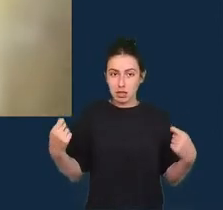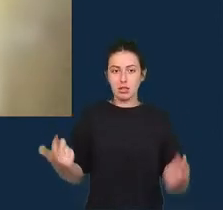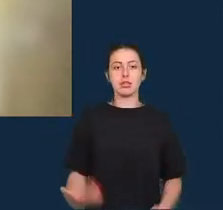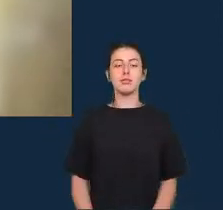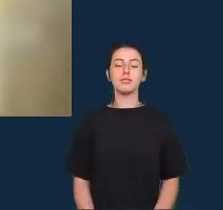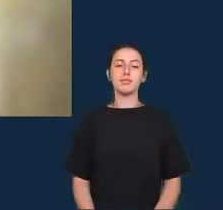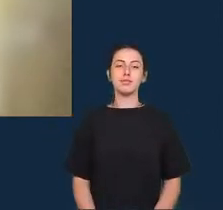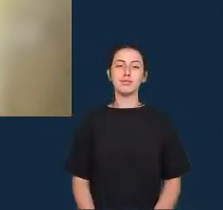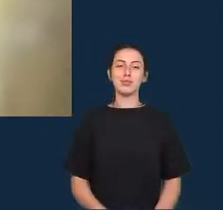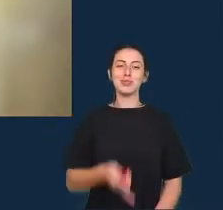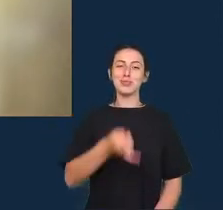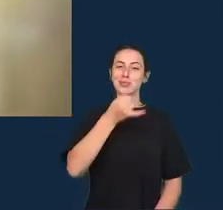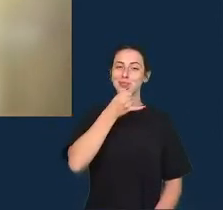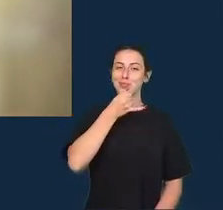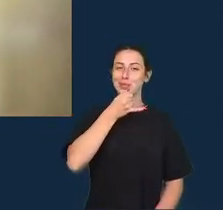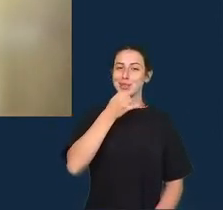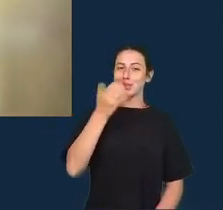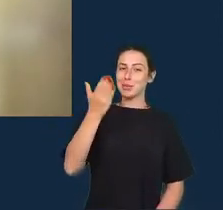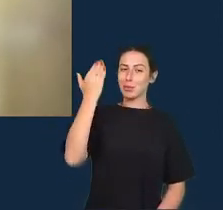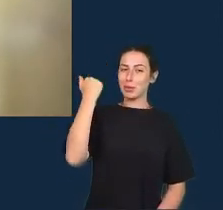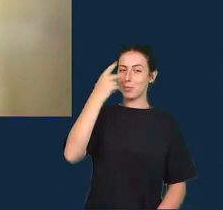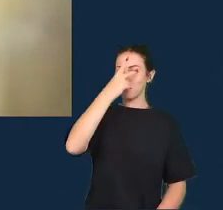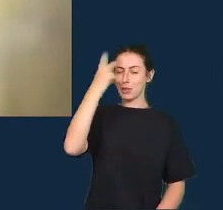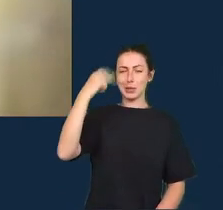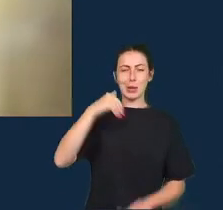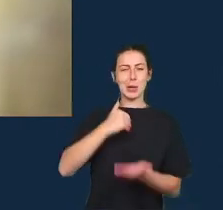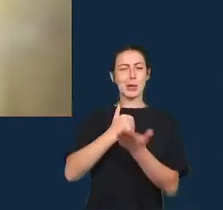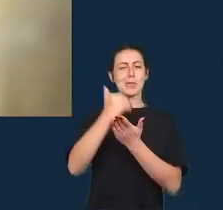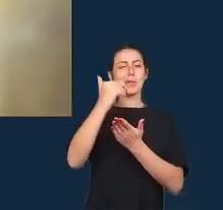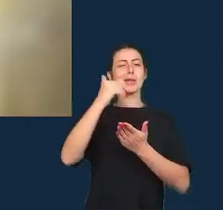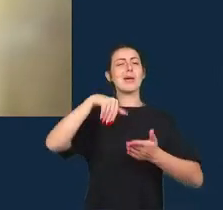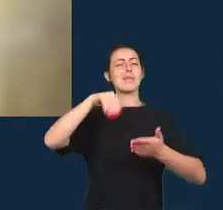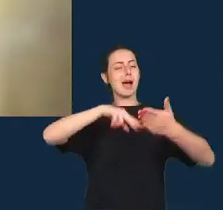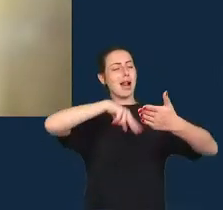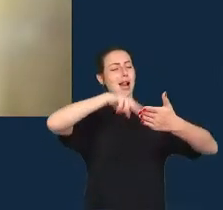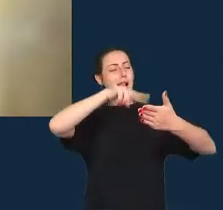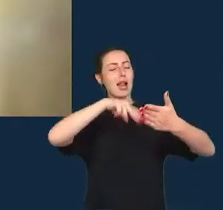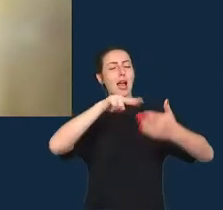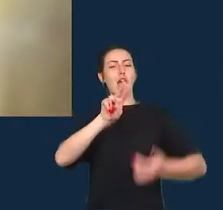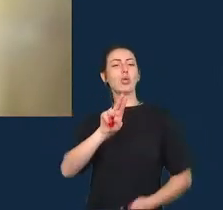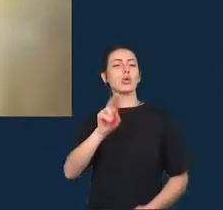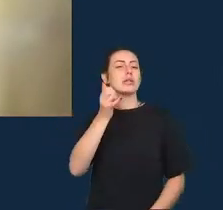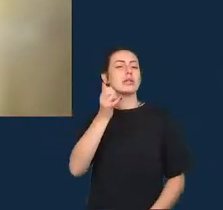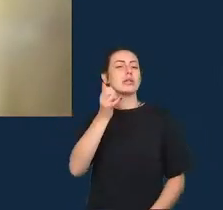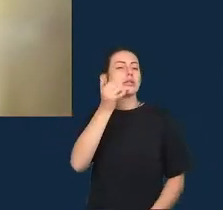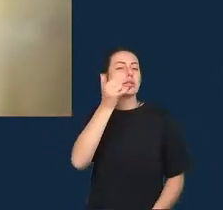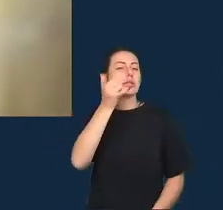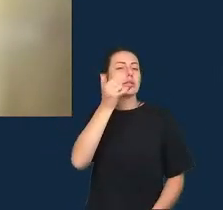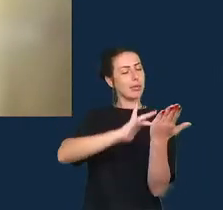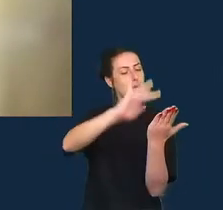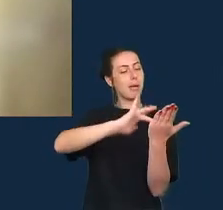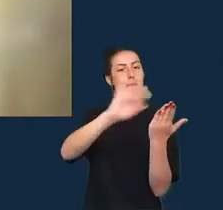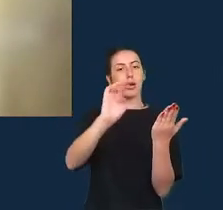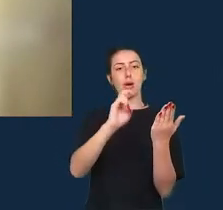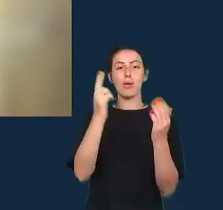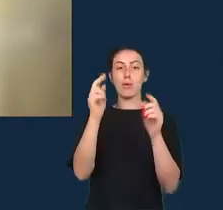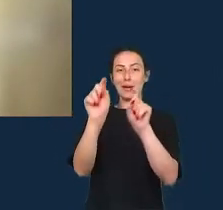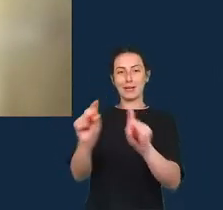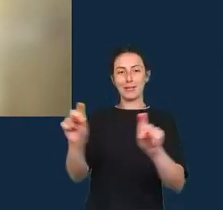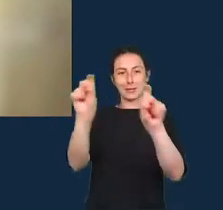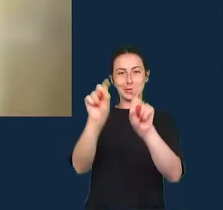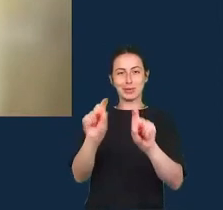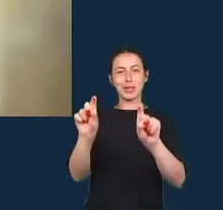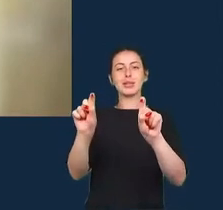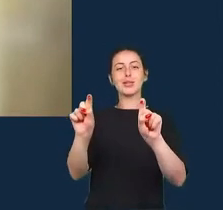onde as pessoas começaram a ler mais nos seus smartphones nos computadores então esse meio foi